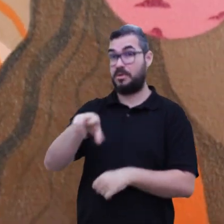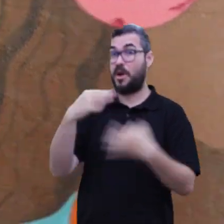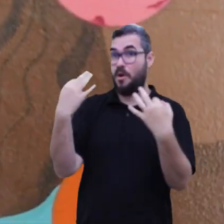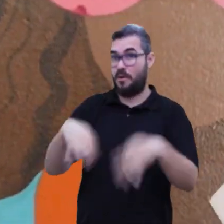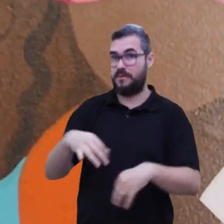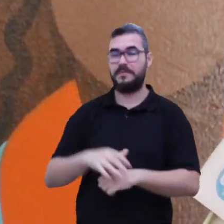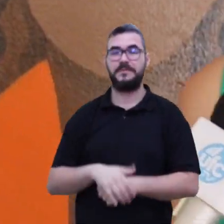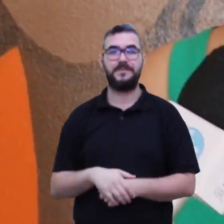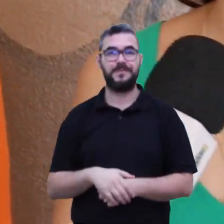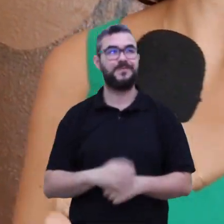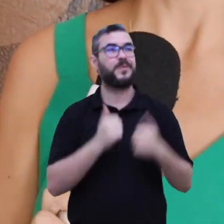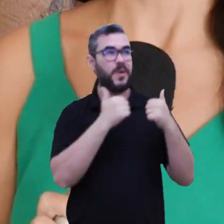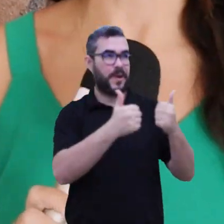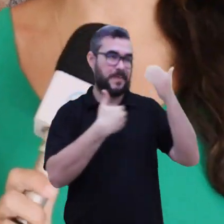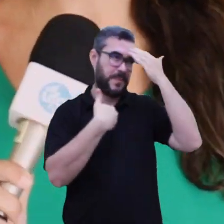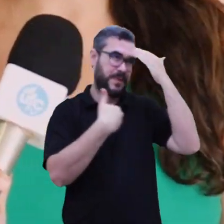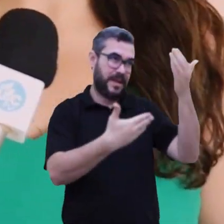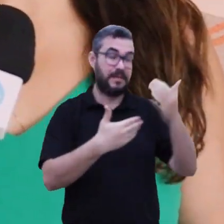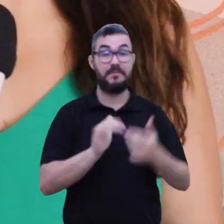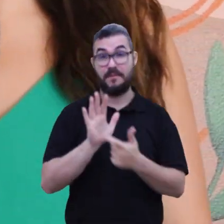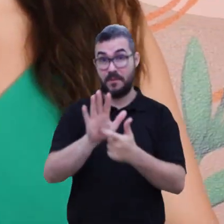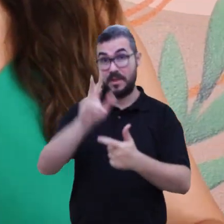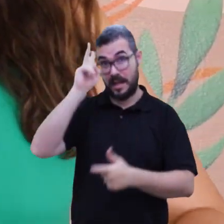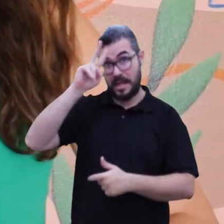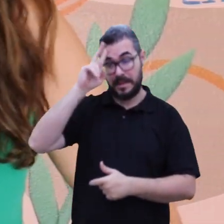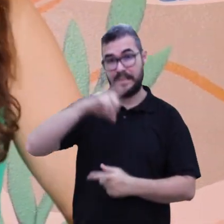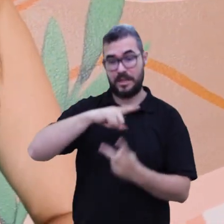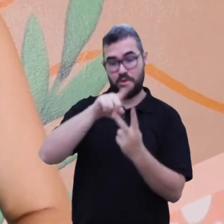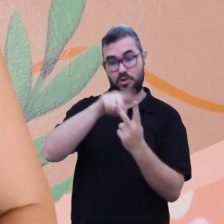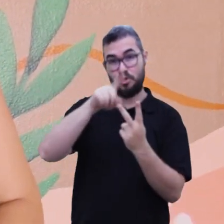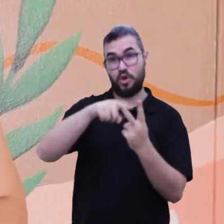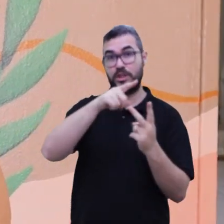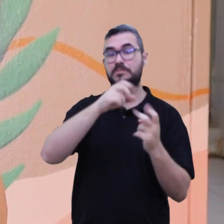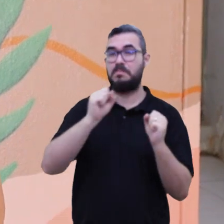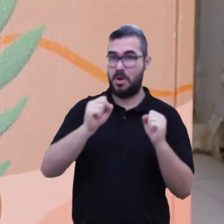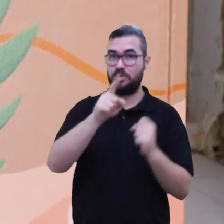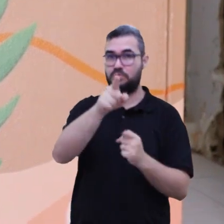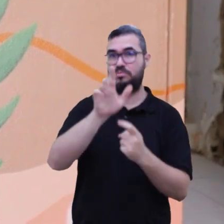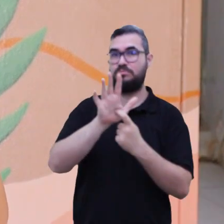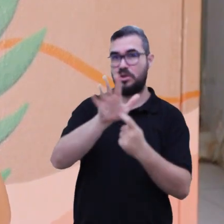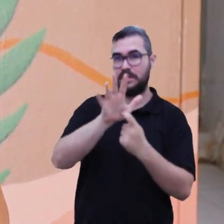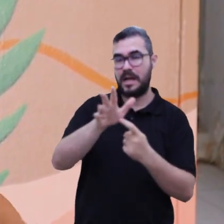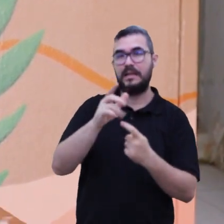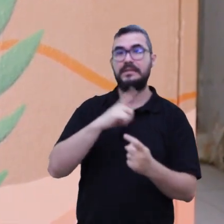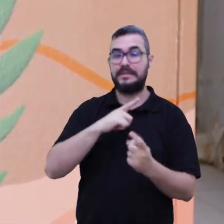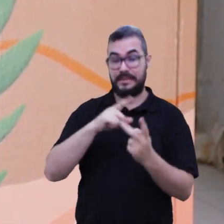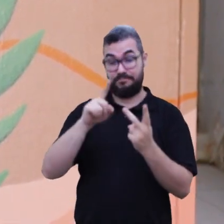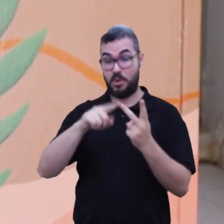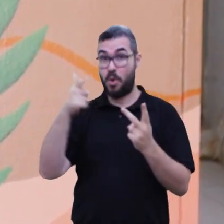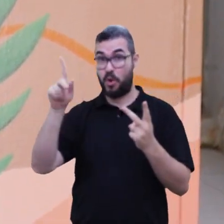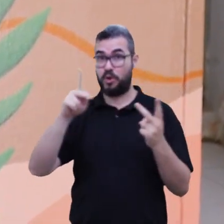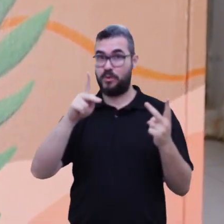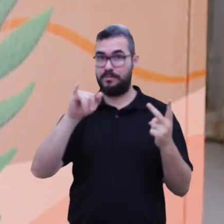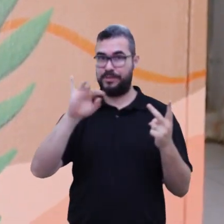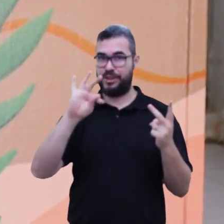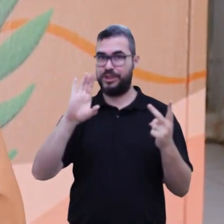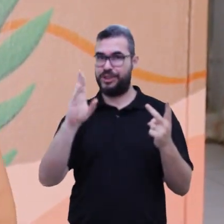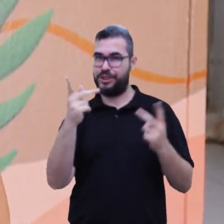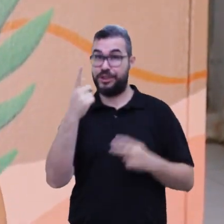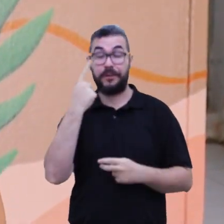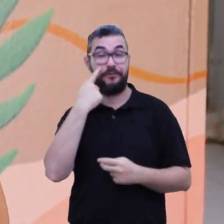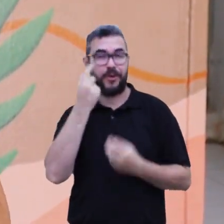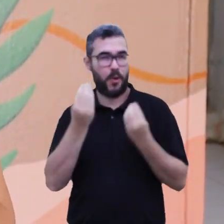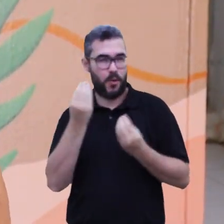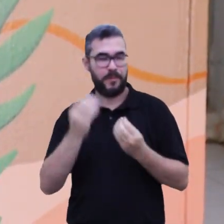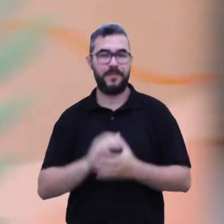Muito obrigada pela participação e a gente lembra que existem duas modalidades de apresentação esse ano, a modalidade oral, que você já conhece, e